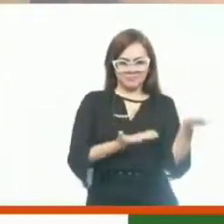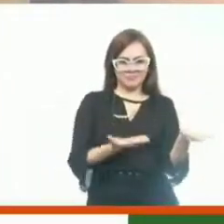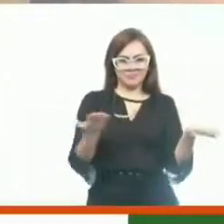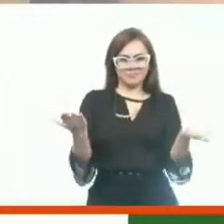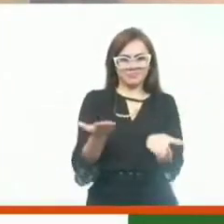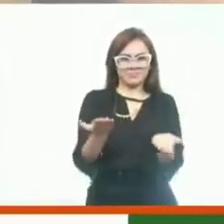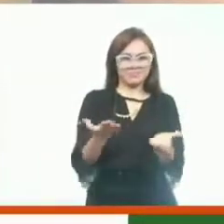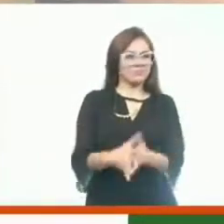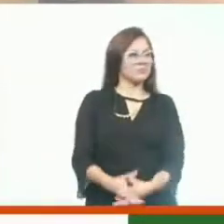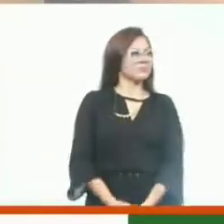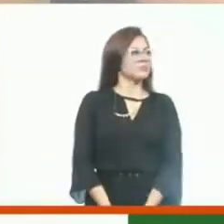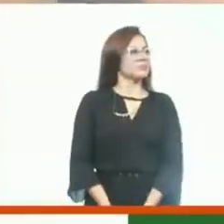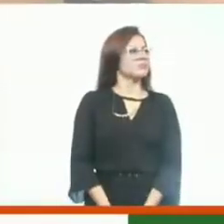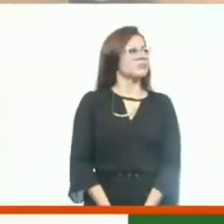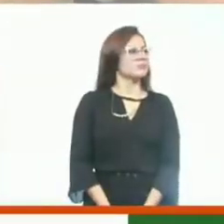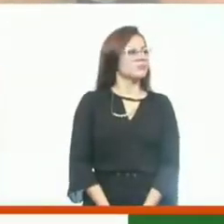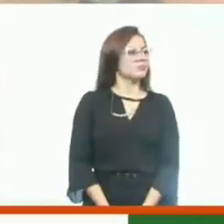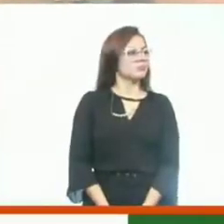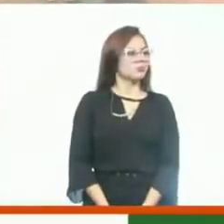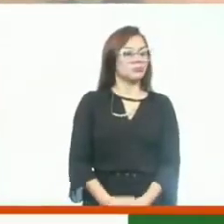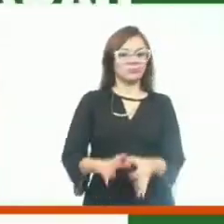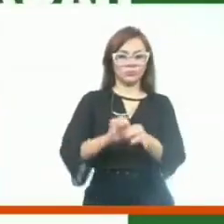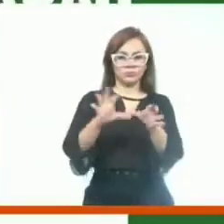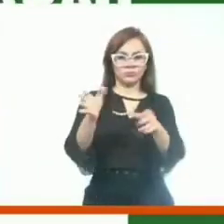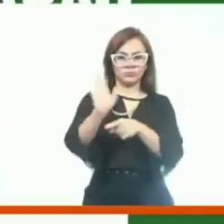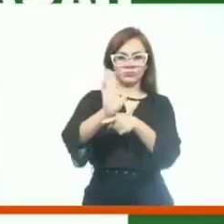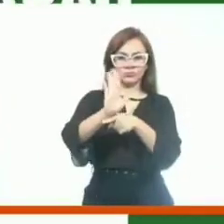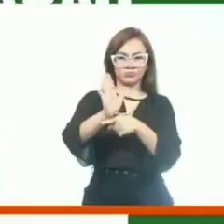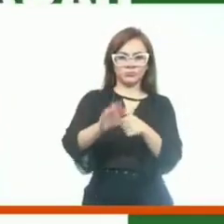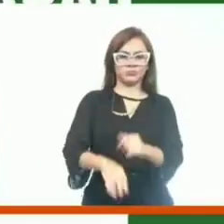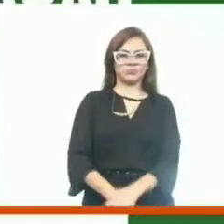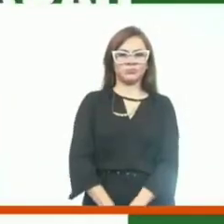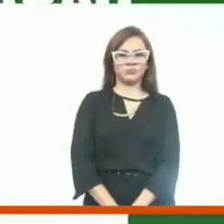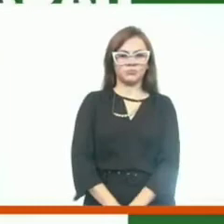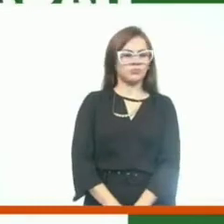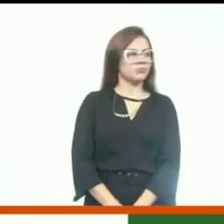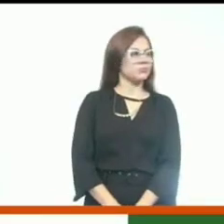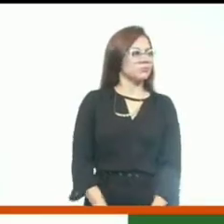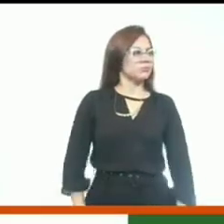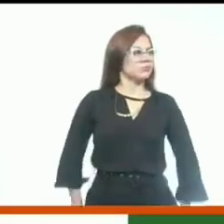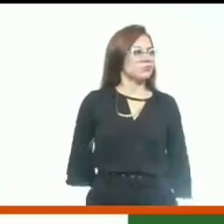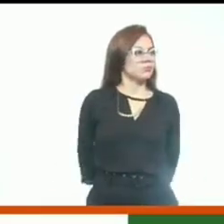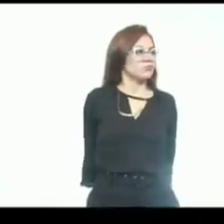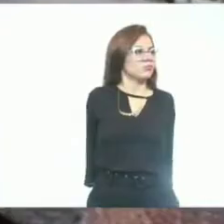em Acaraú. Gentileza, solta aí o vídeo. É um vídeo?